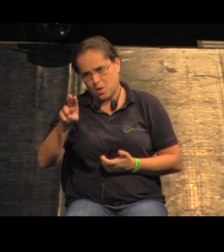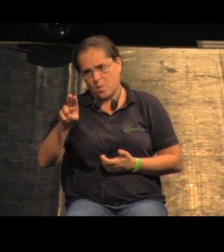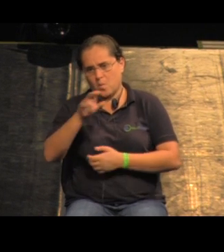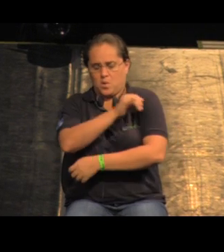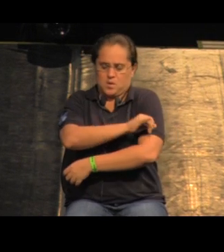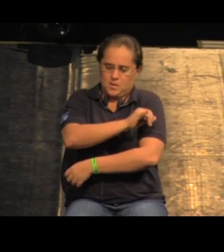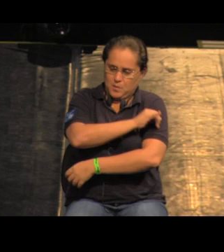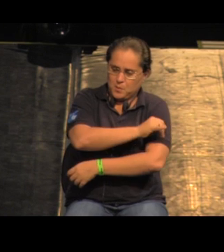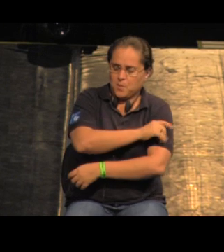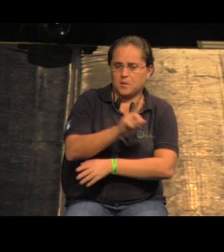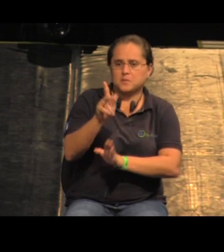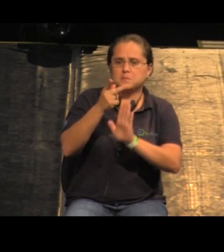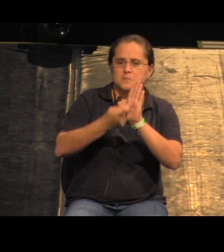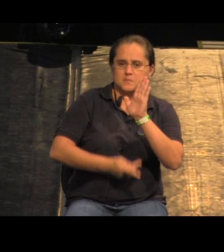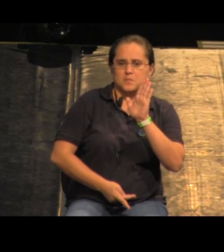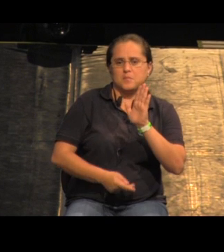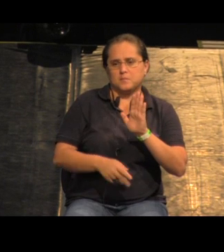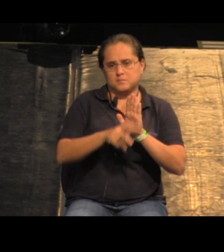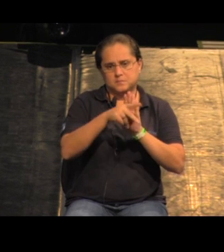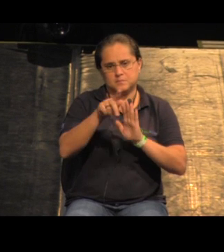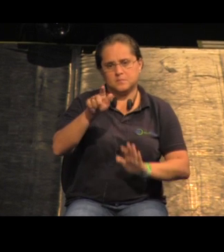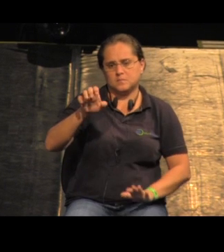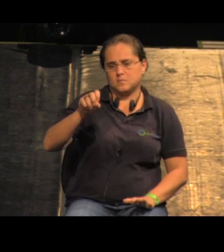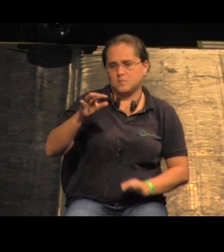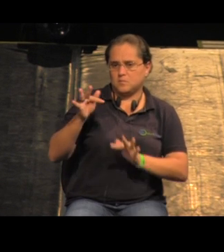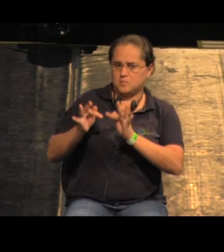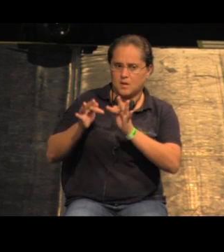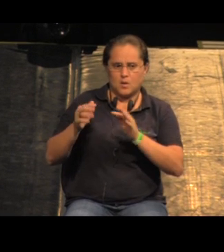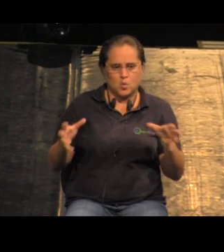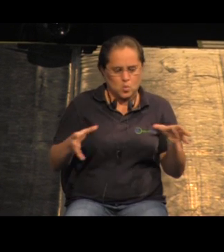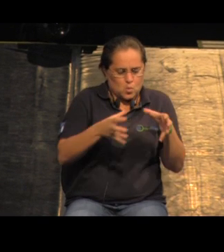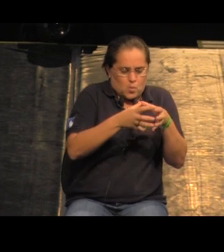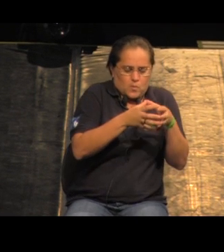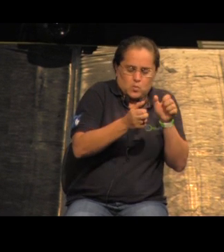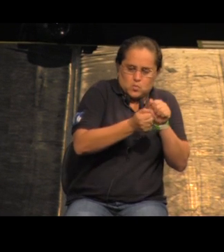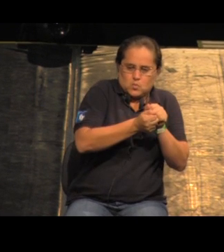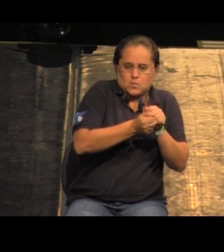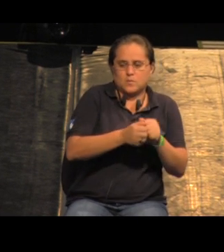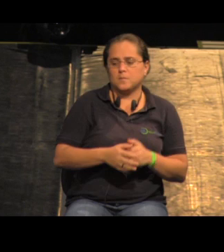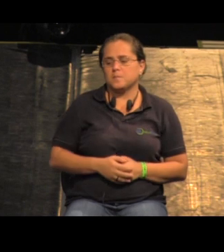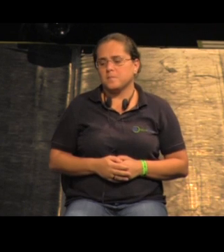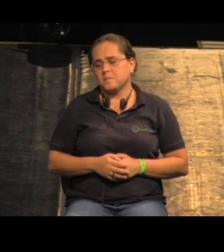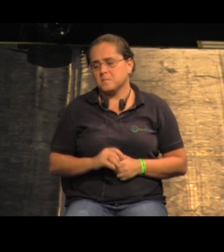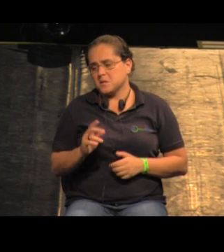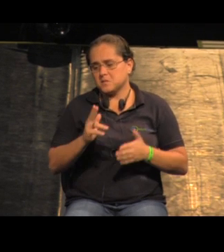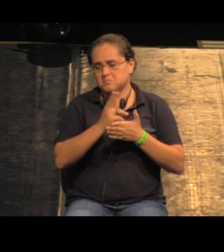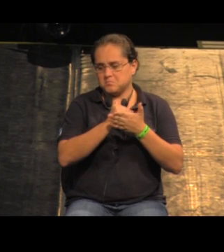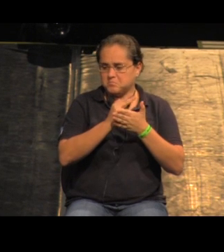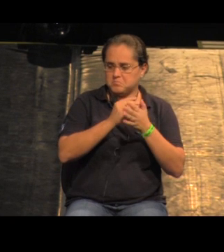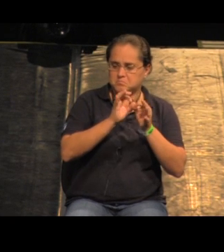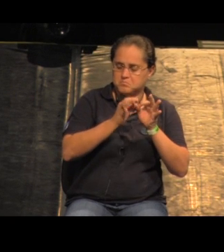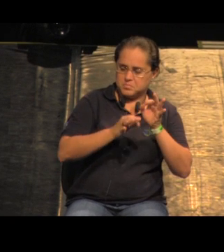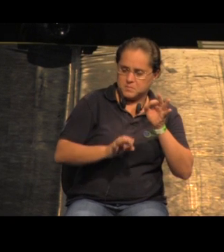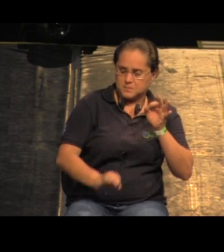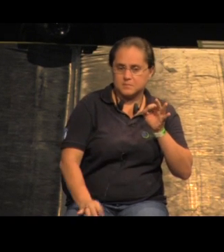problemas geotécnicos do Rio de Janeiro e com a comunidade bom isso aqui é um detalhamento tudo